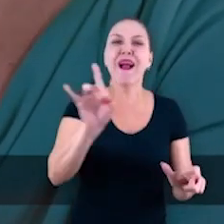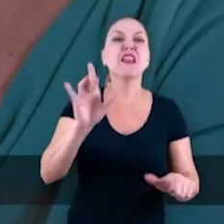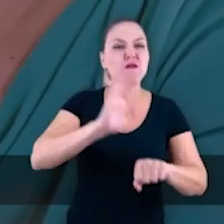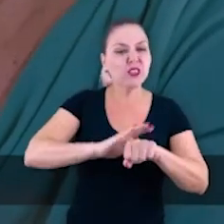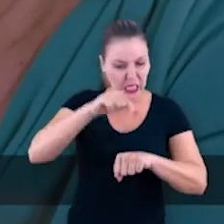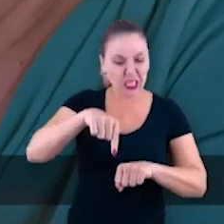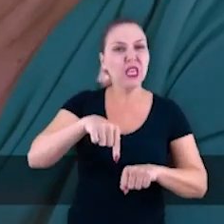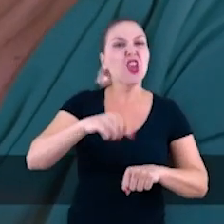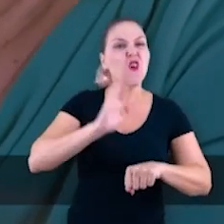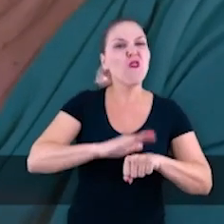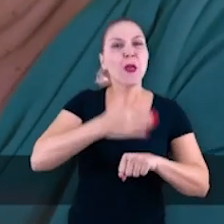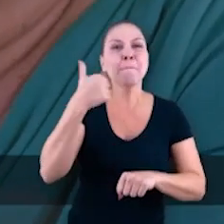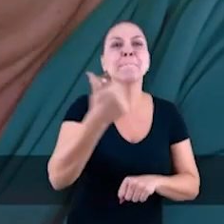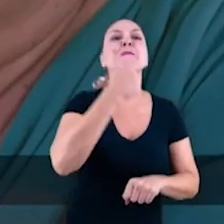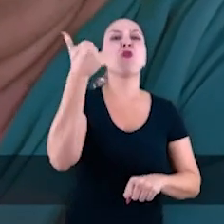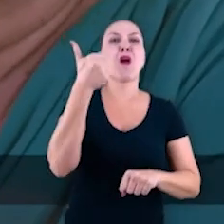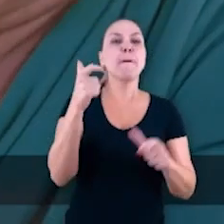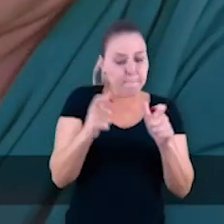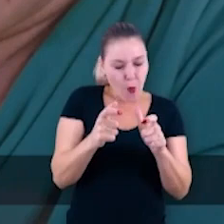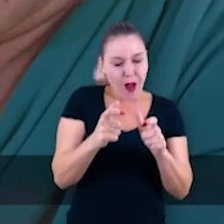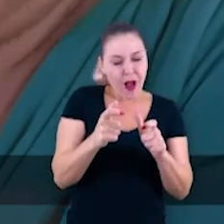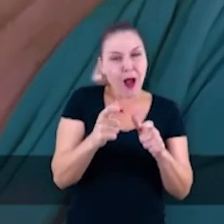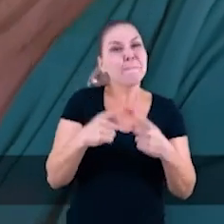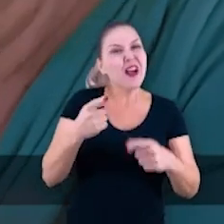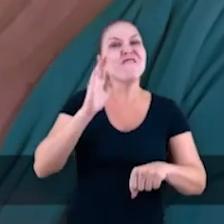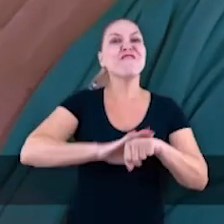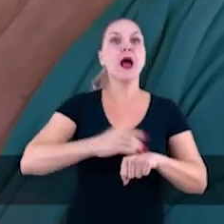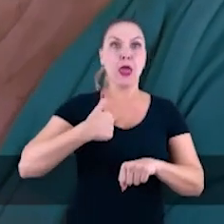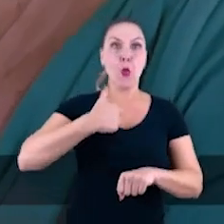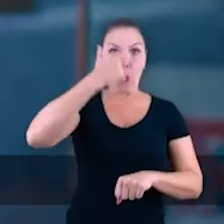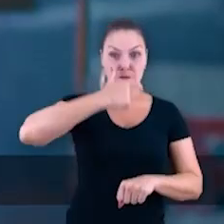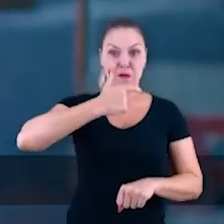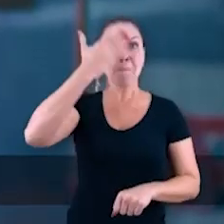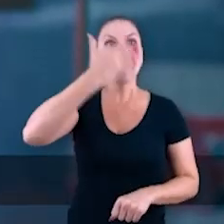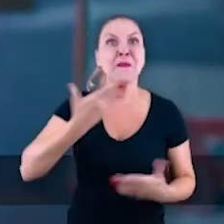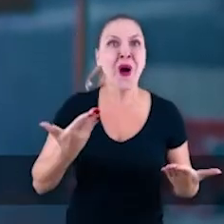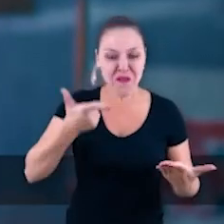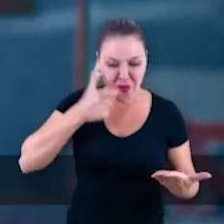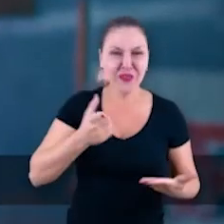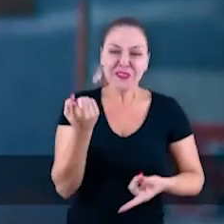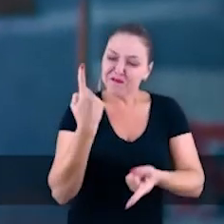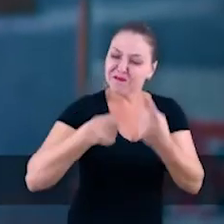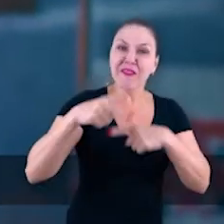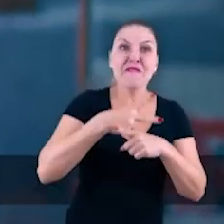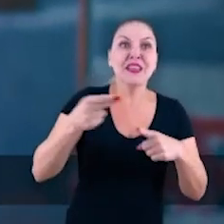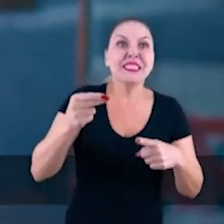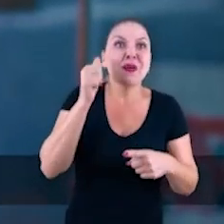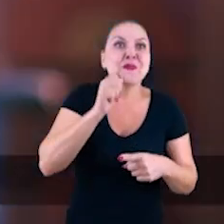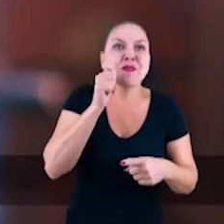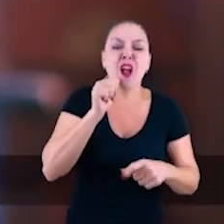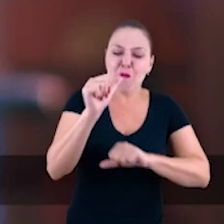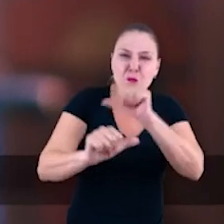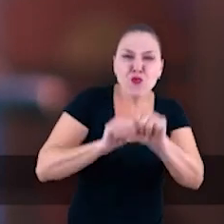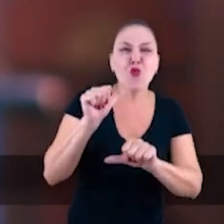assim, no mundo. Porque eu faço, pequenininha, mas eu faço. Eu sou prova disso, conseguimos vencer todos os dias.